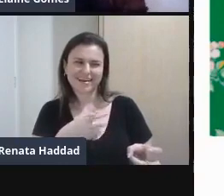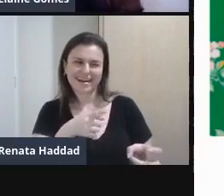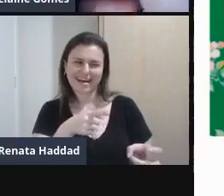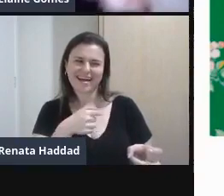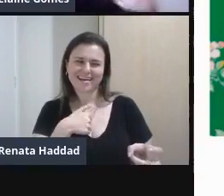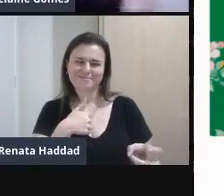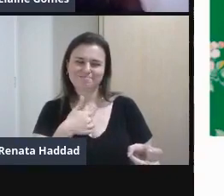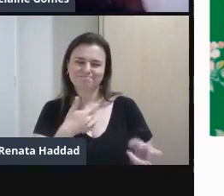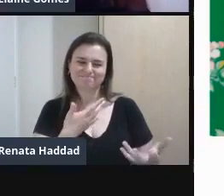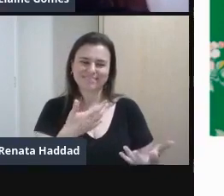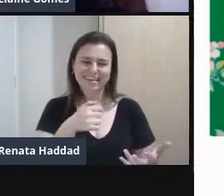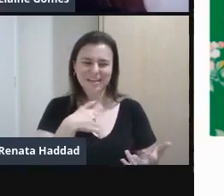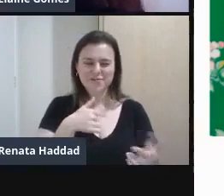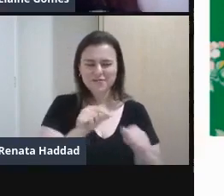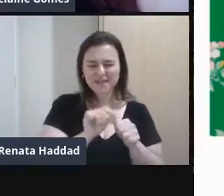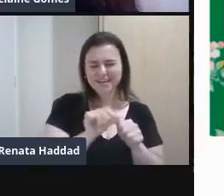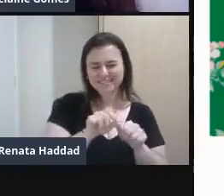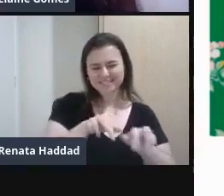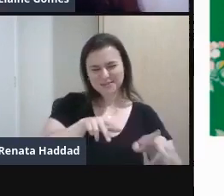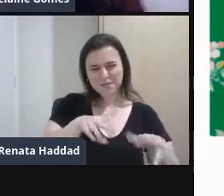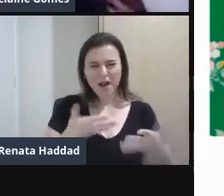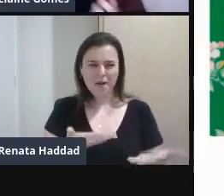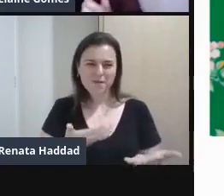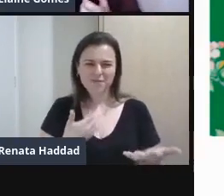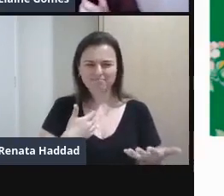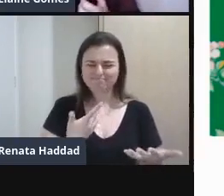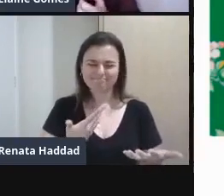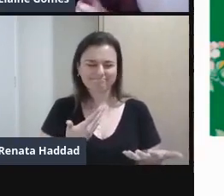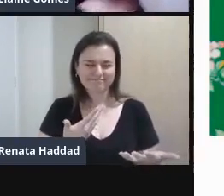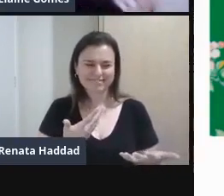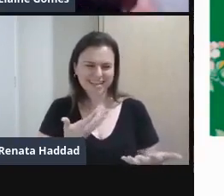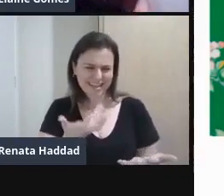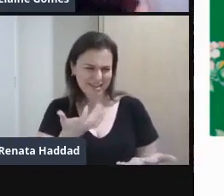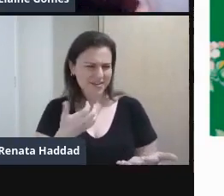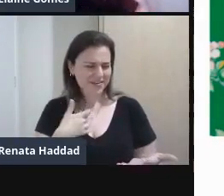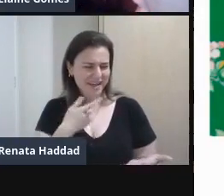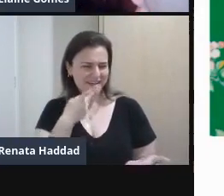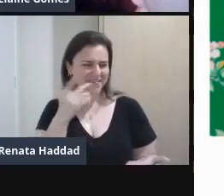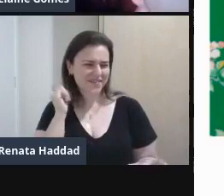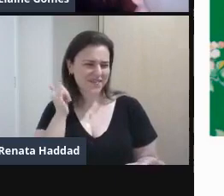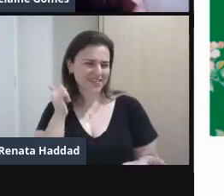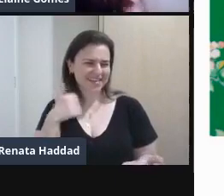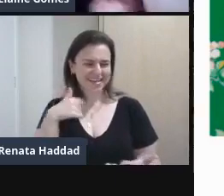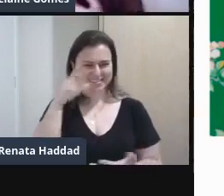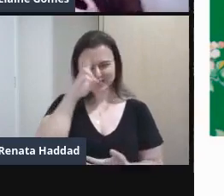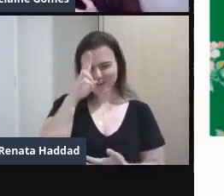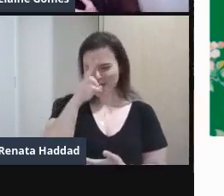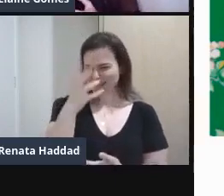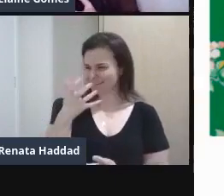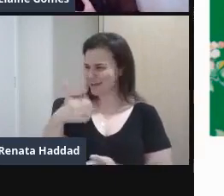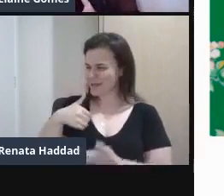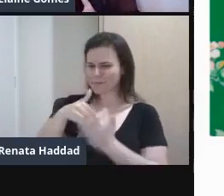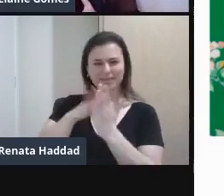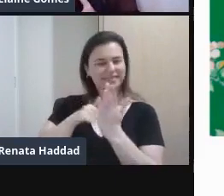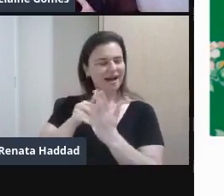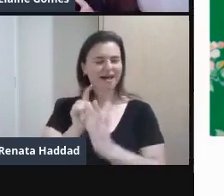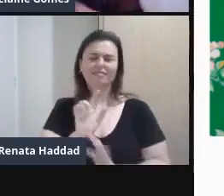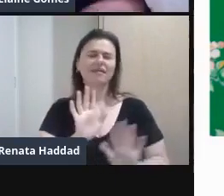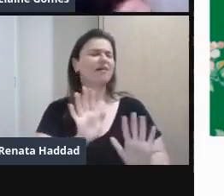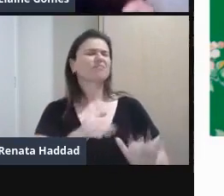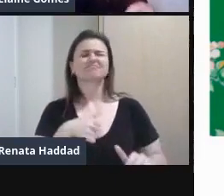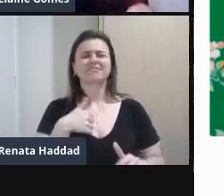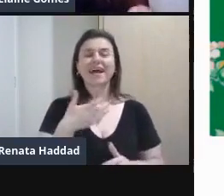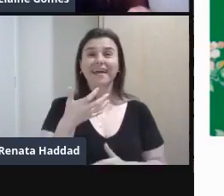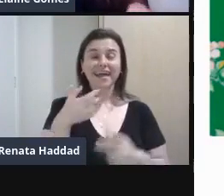faço Isso Eu faço Aquilo Mas o eu quero Eu quero narrar histórias Mas eu quero Pintar telas Não Mas eu quero Cantar também